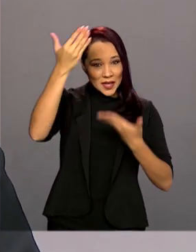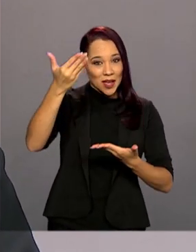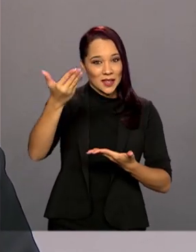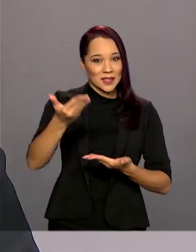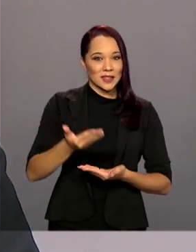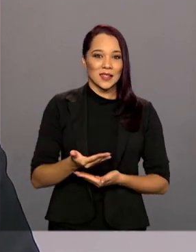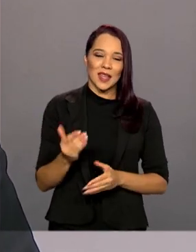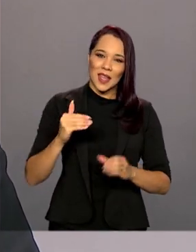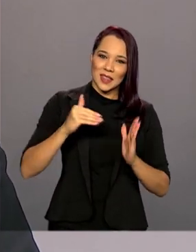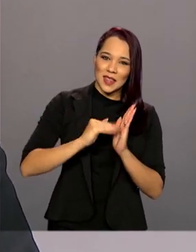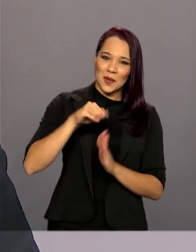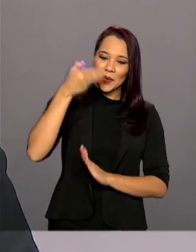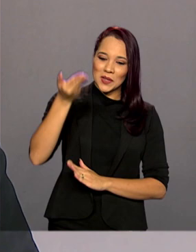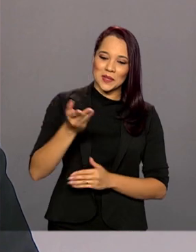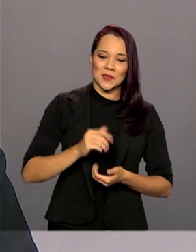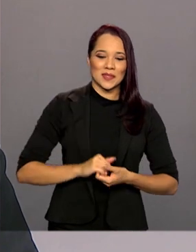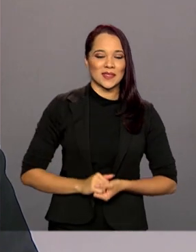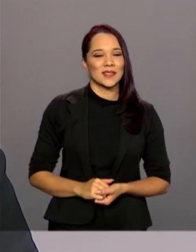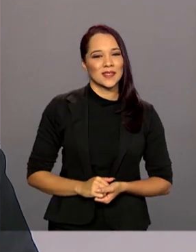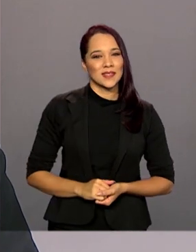presença e até o próximo programa.